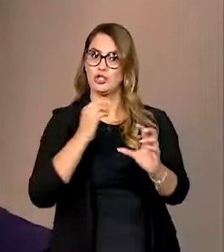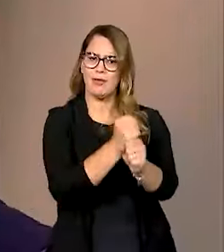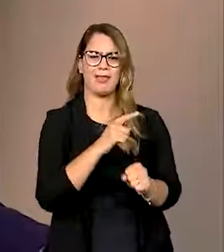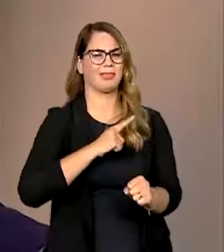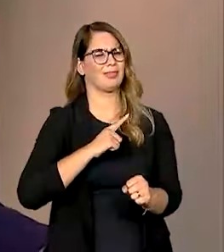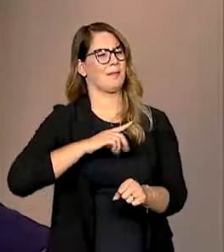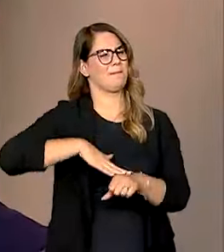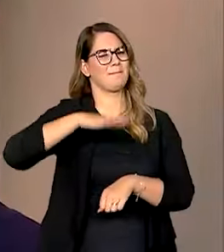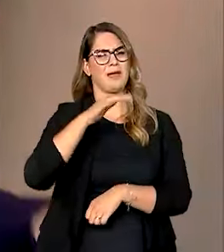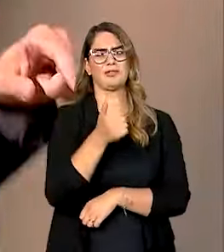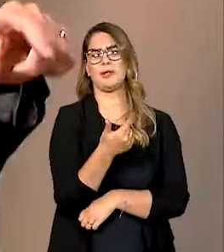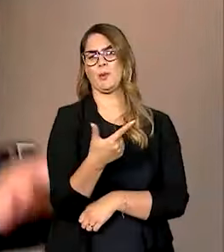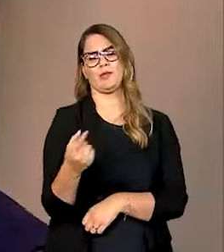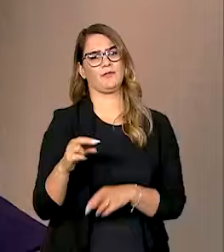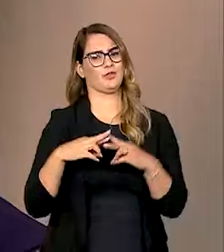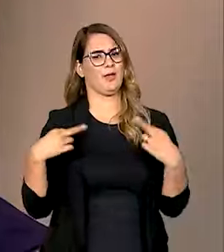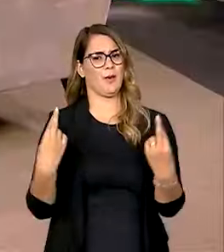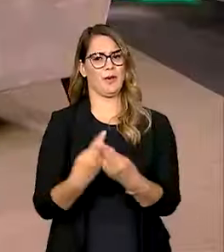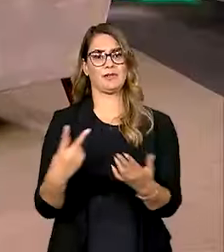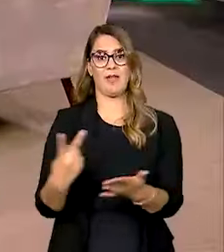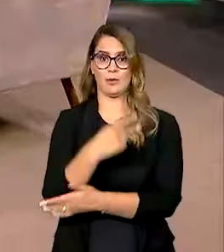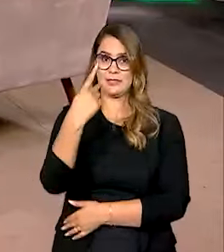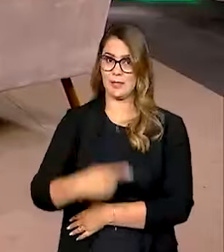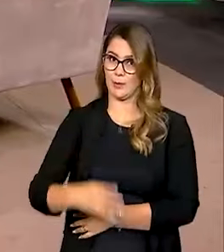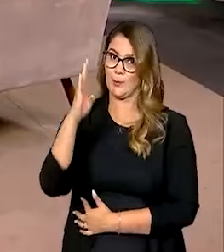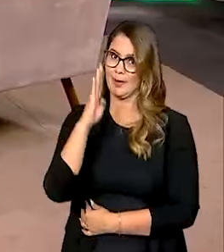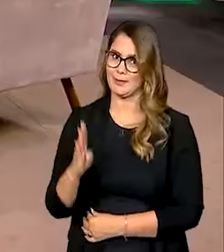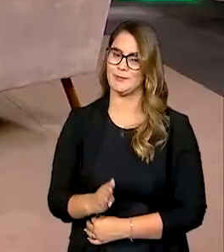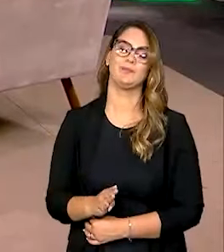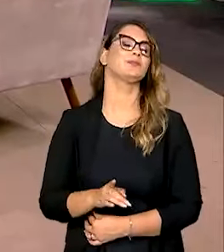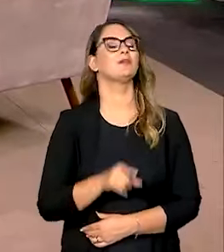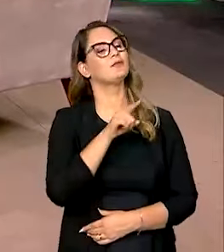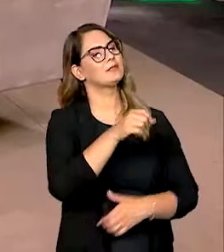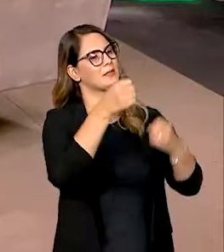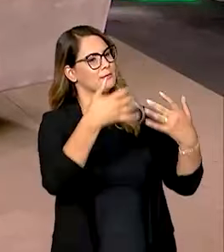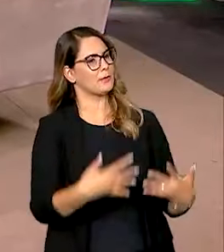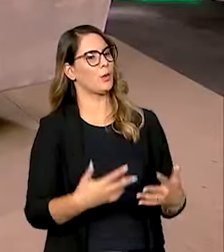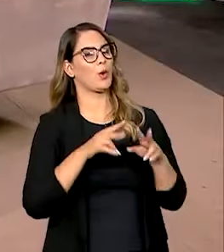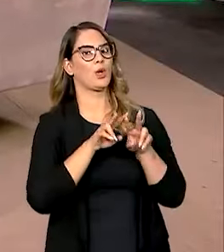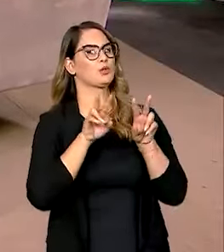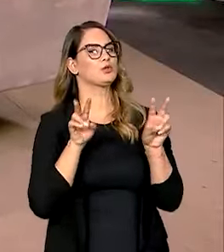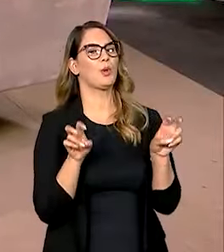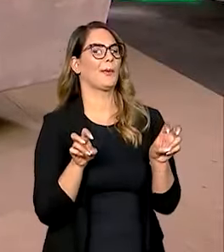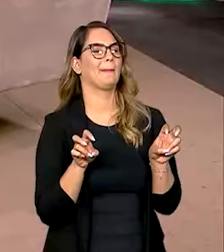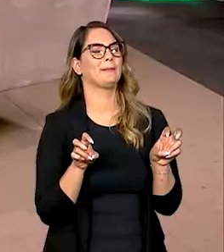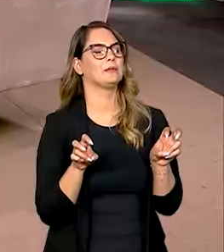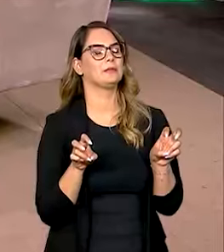nós teremos mais de 120 reuniões realizadas no Brasil. Certo. Agora, o senhor falou sobre a questão